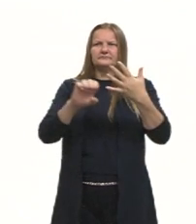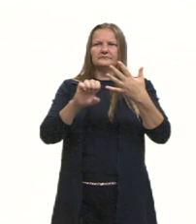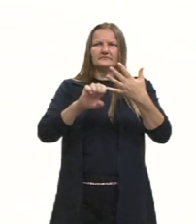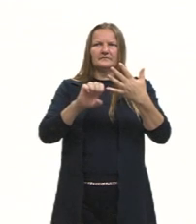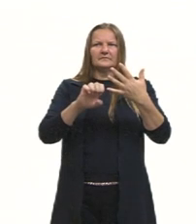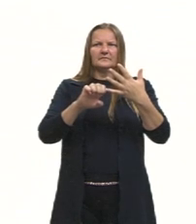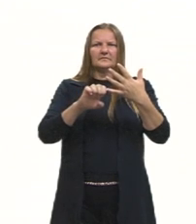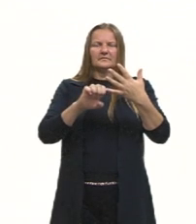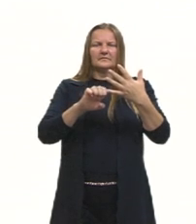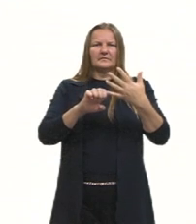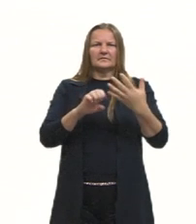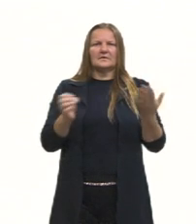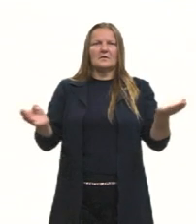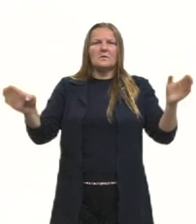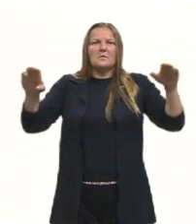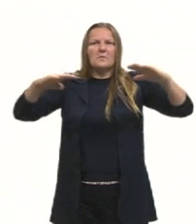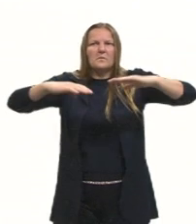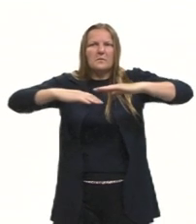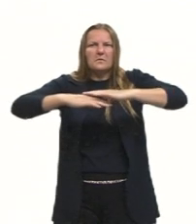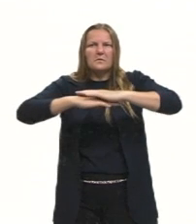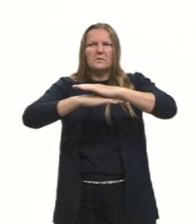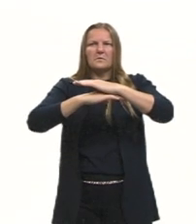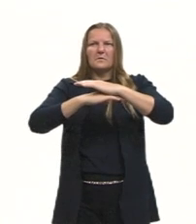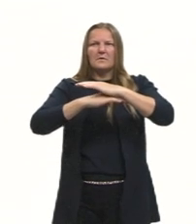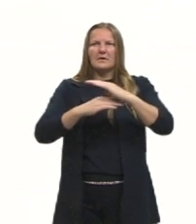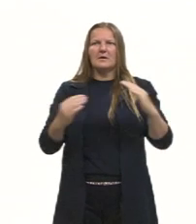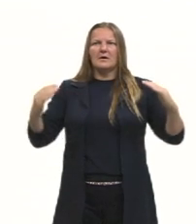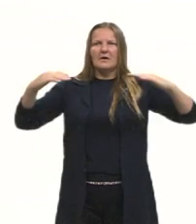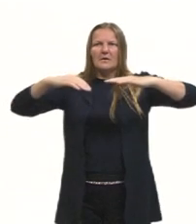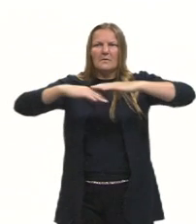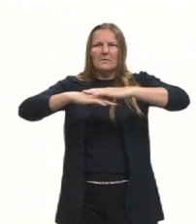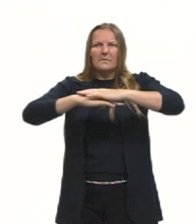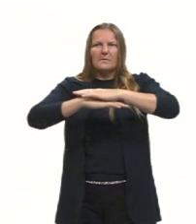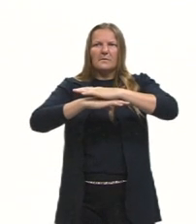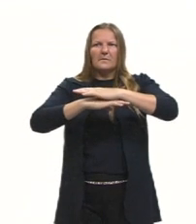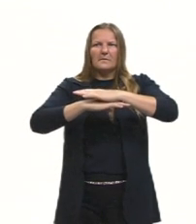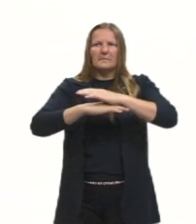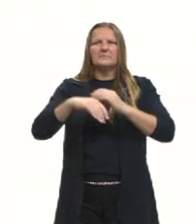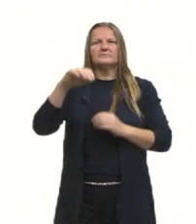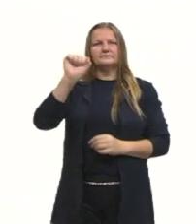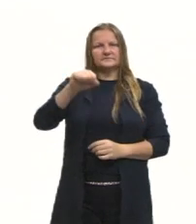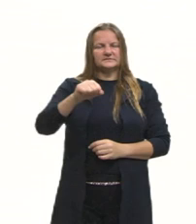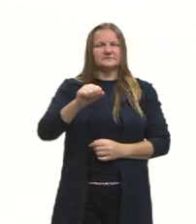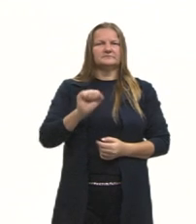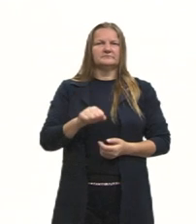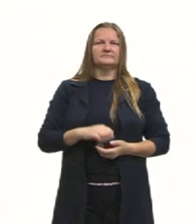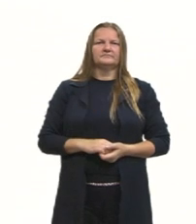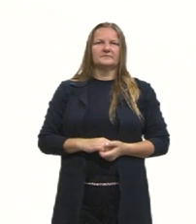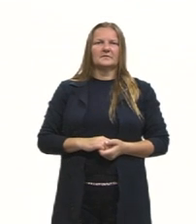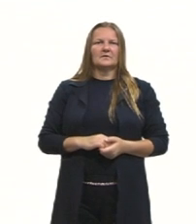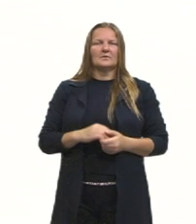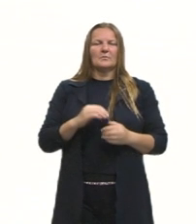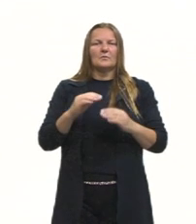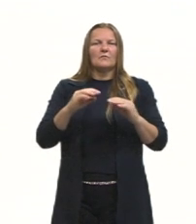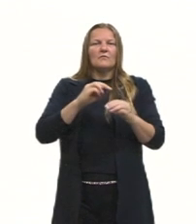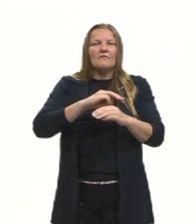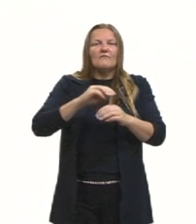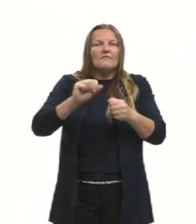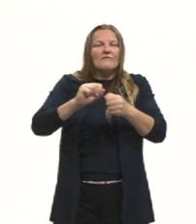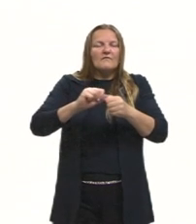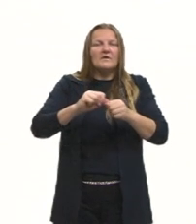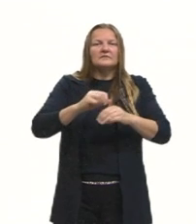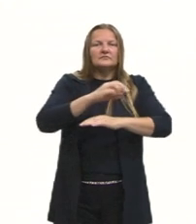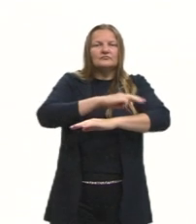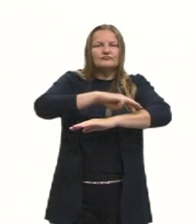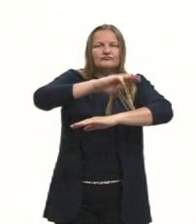dobramentos modernos, gurizada. E a gente fica justamente com esses dobramentos modernos. Formação dessas cadeias rochosas,